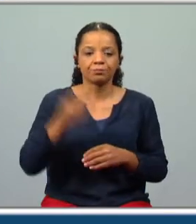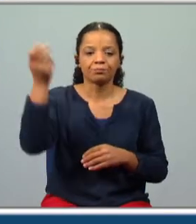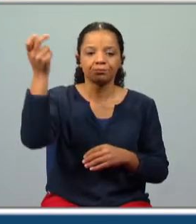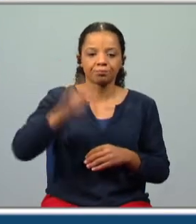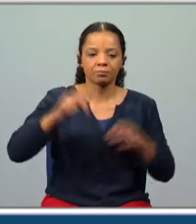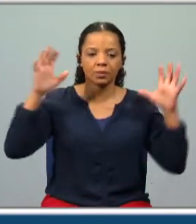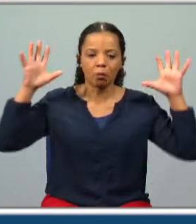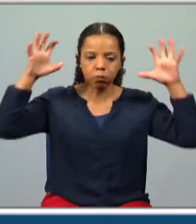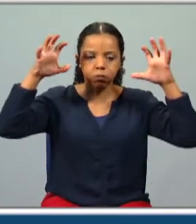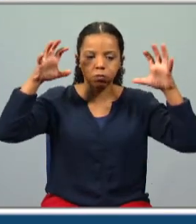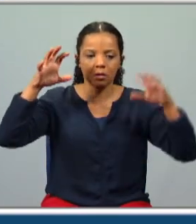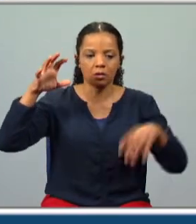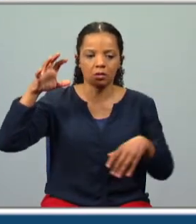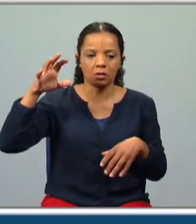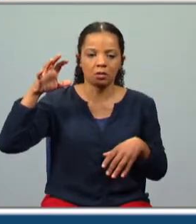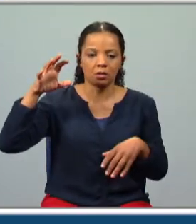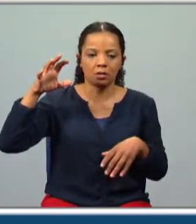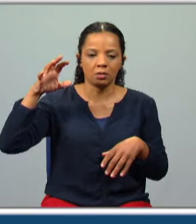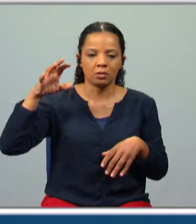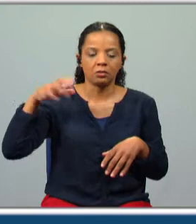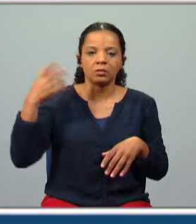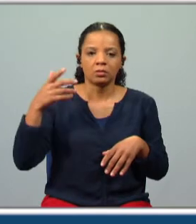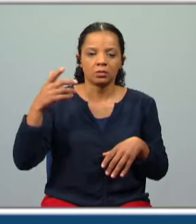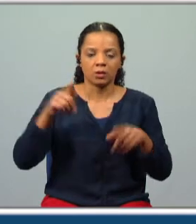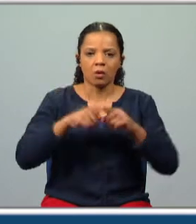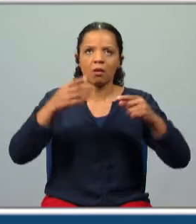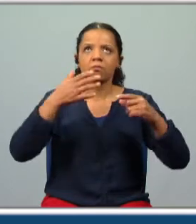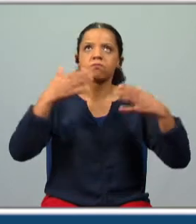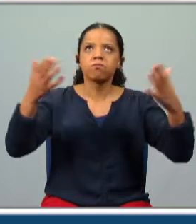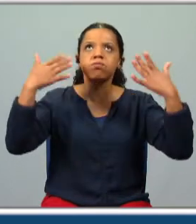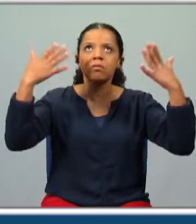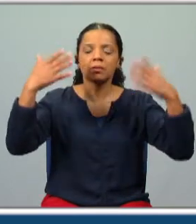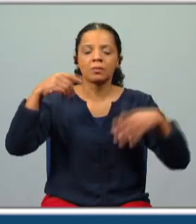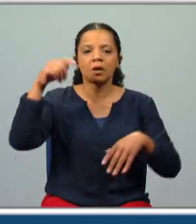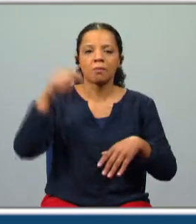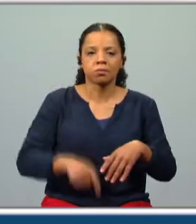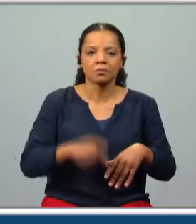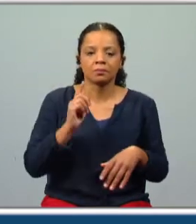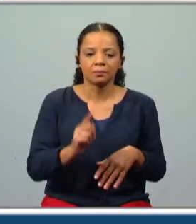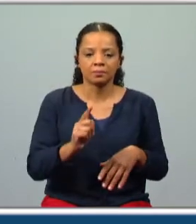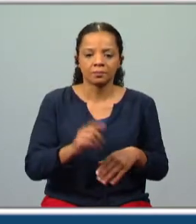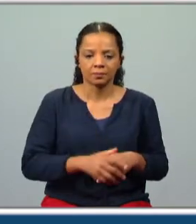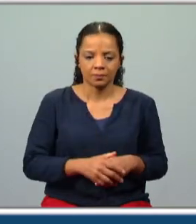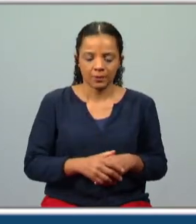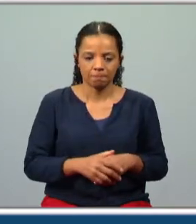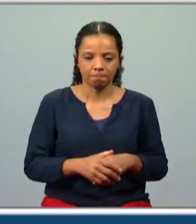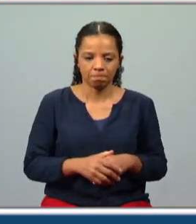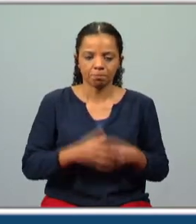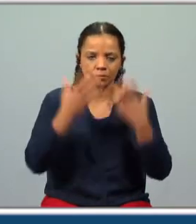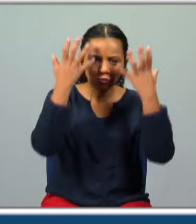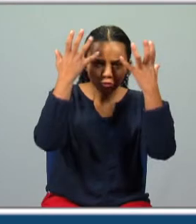ar. Portanto, surge no ar a tal dimensão gigantesca, indiciando desde logo a sua gigantesca dimensão.